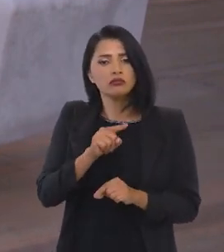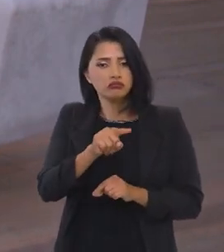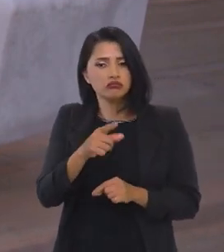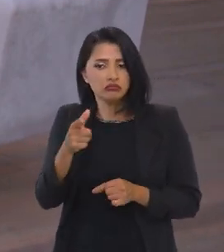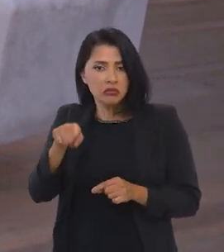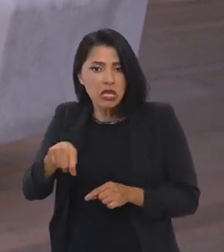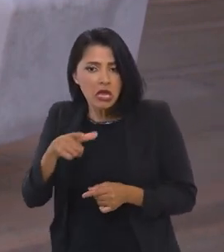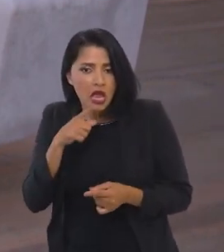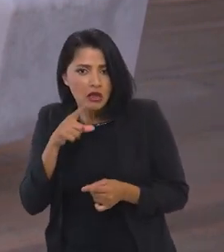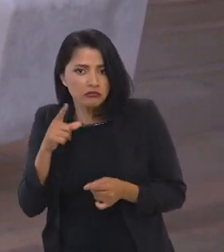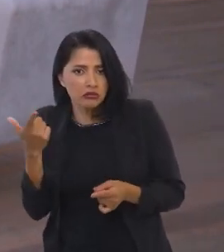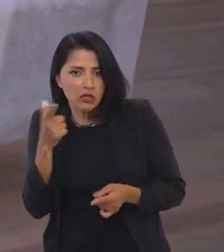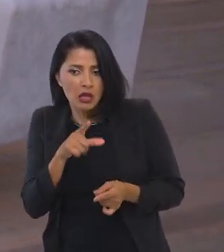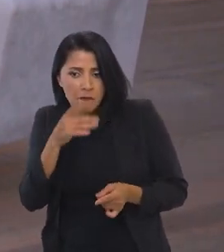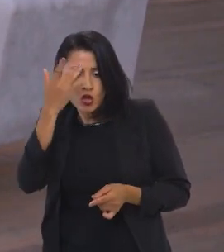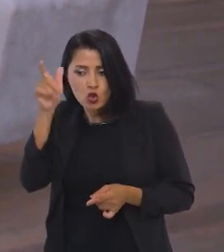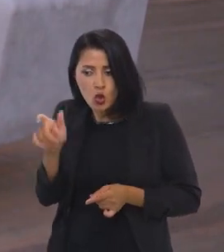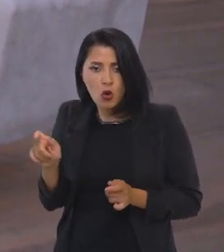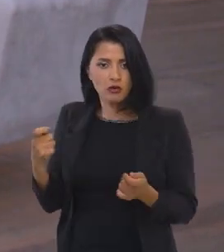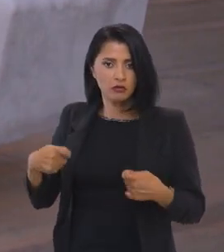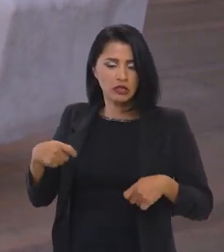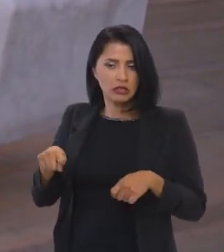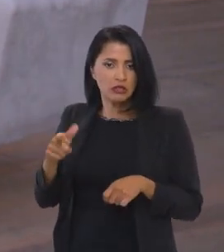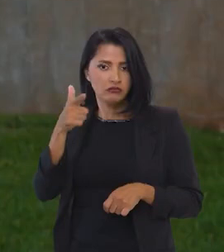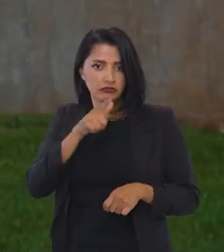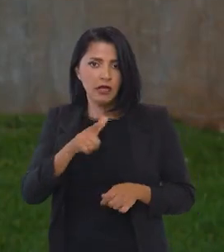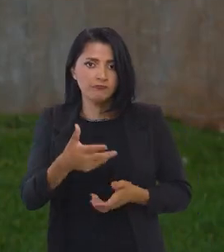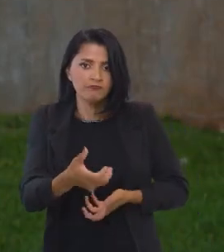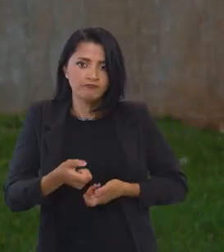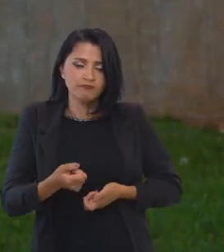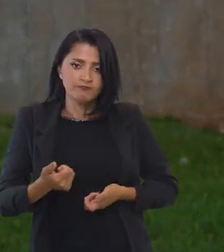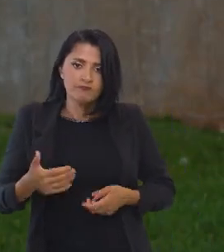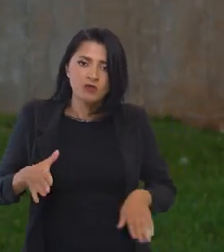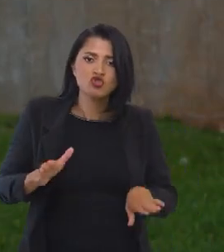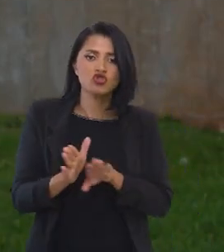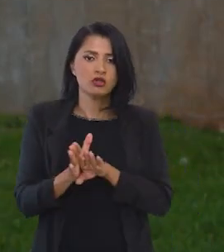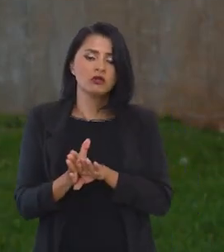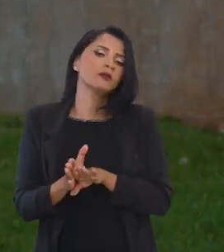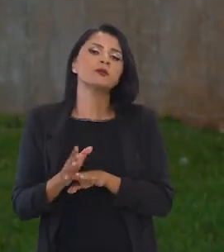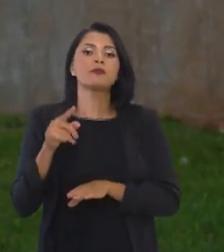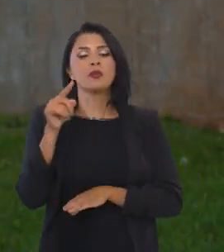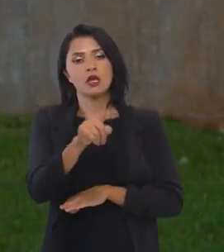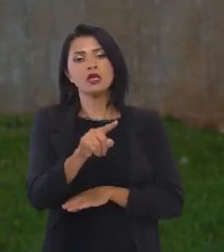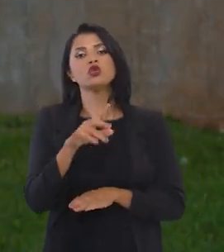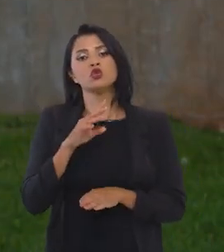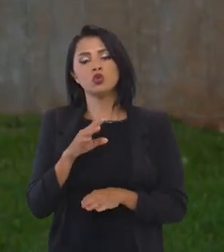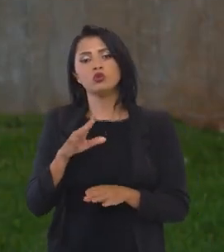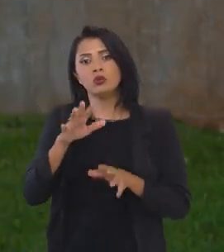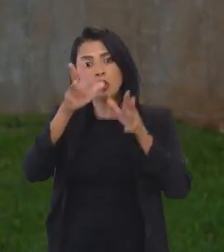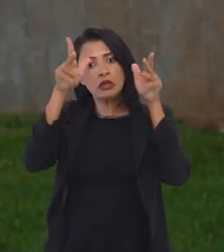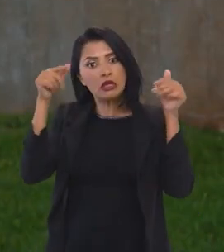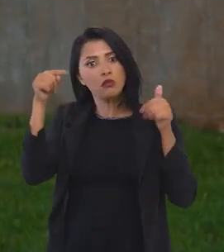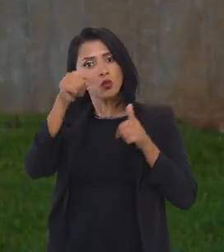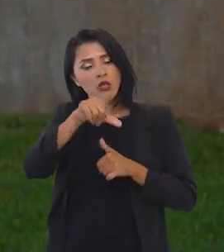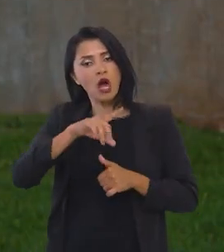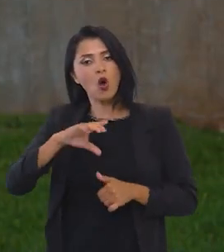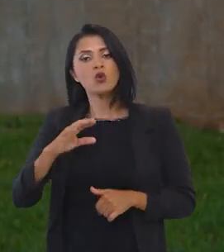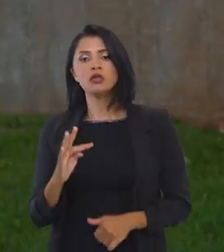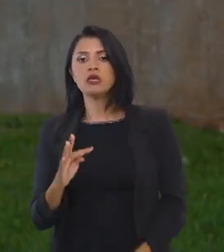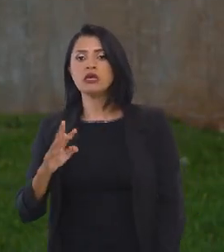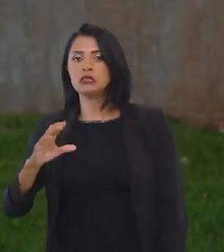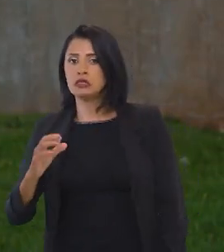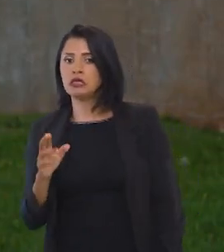Esse benefício tributário, ele está chegando em quem precisa? E isso, por exemplo, o Tribunal de Contas já se olhou com